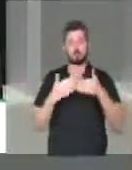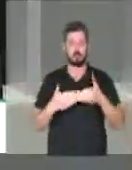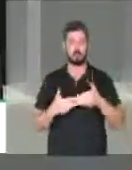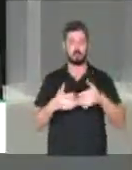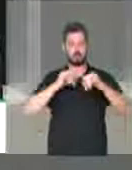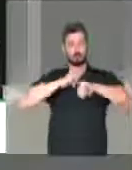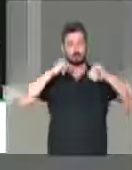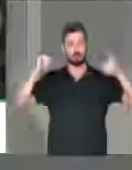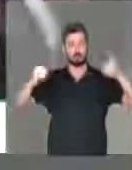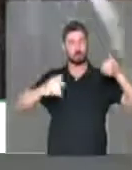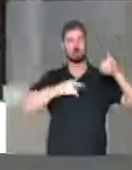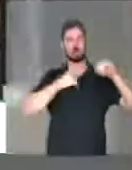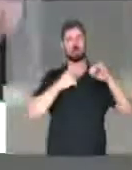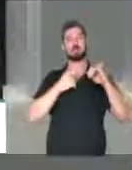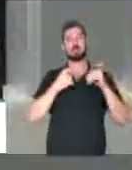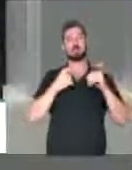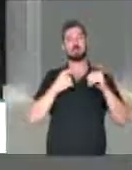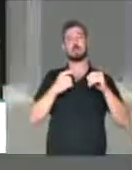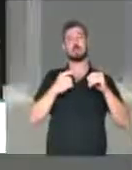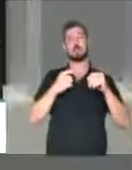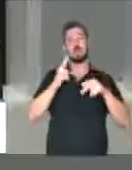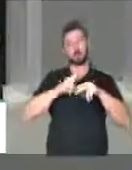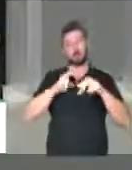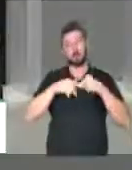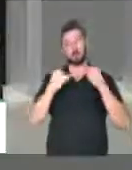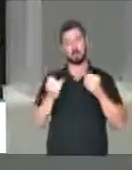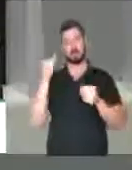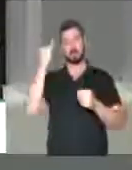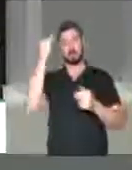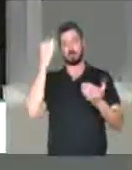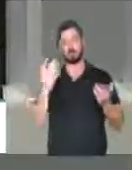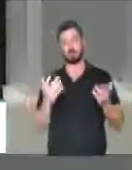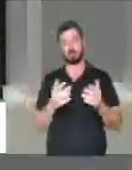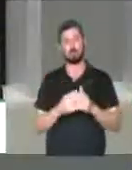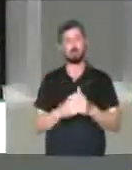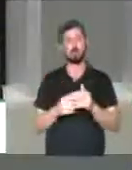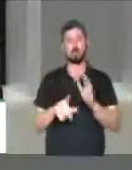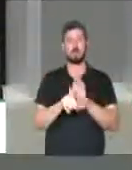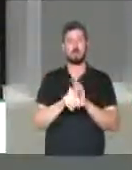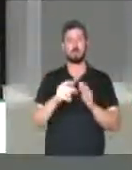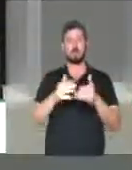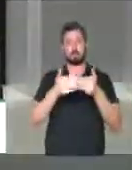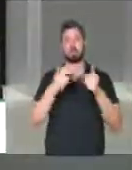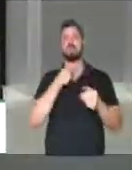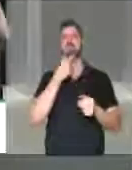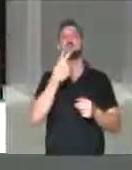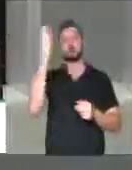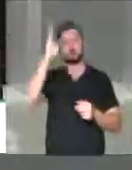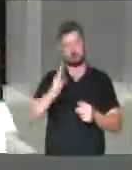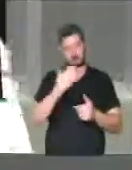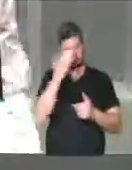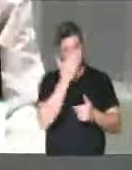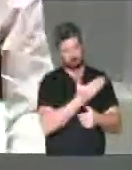divulgação desse meu discurso pela importância do aniversário dessa lei, senhor presidente. Na voz do Brasil. Muito obrigada.